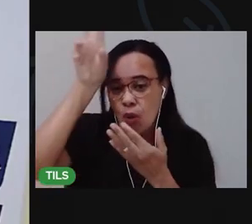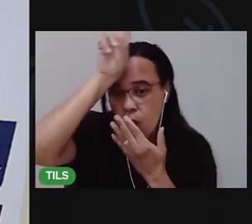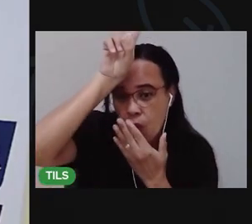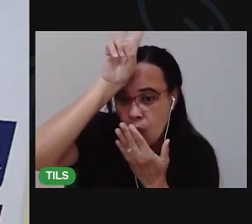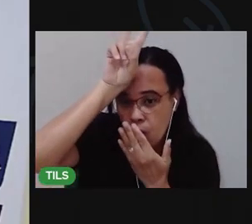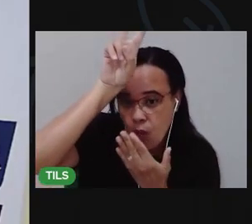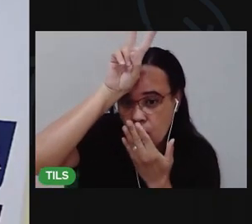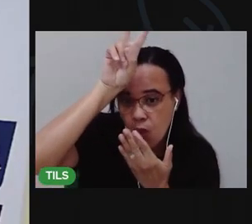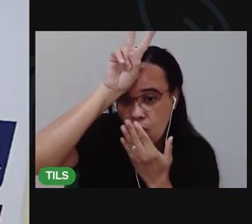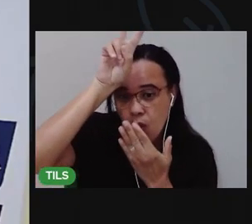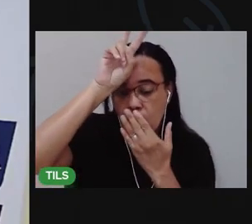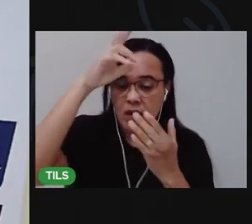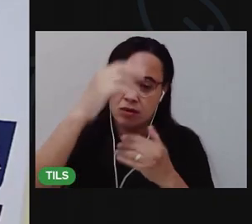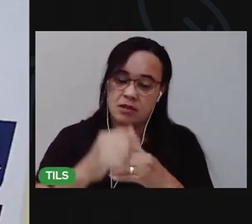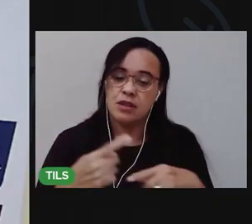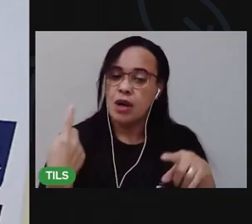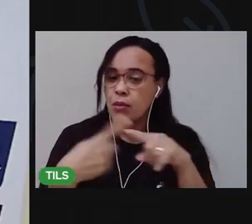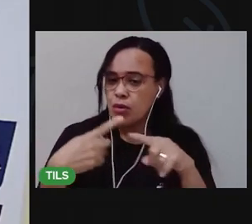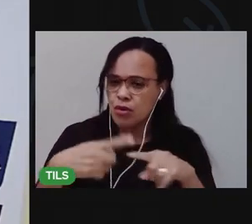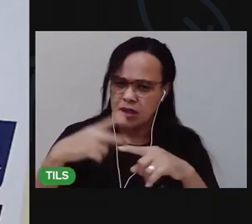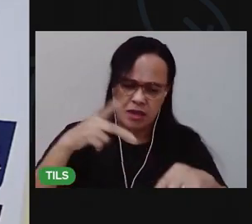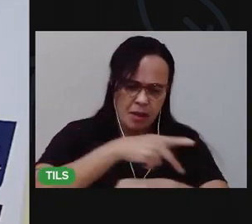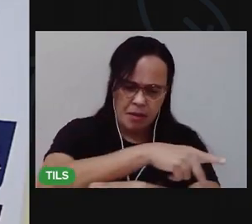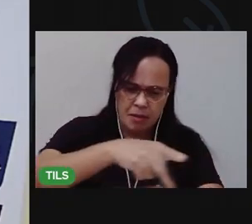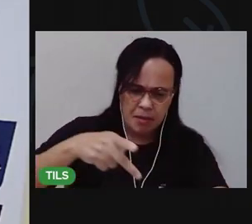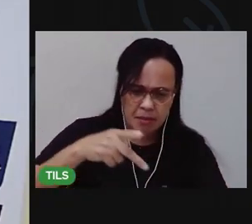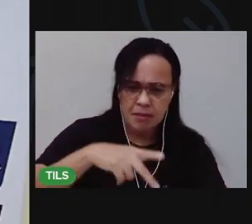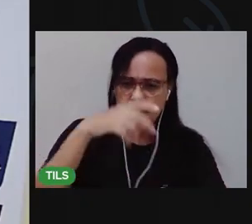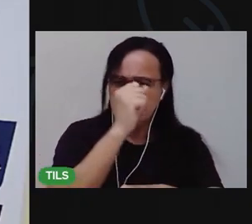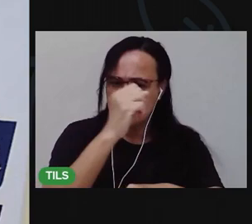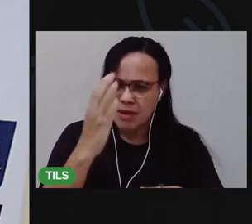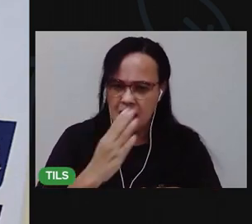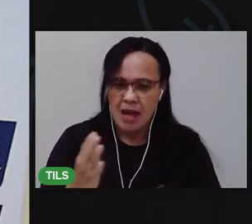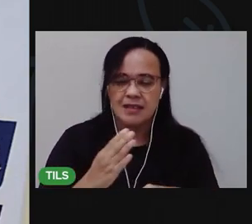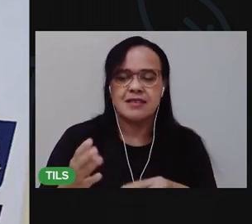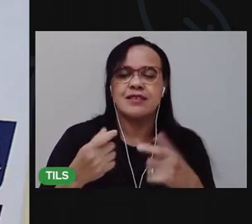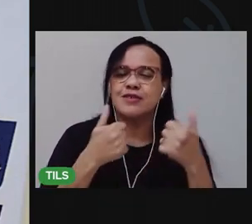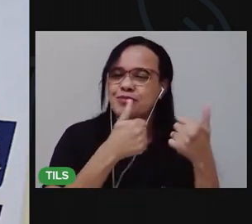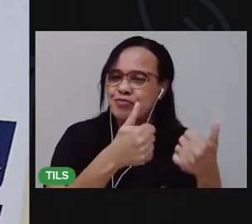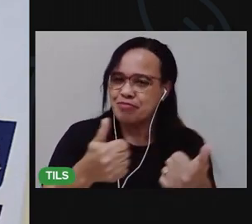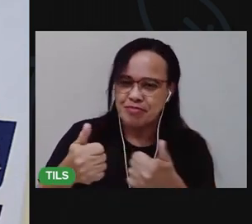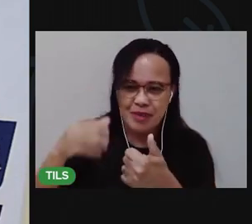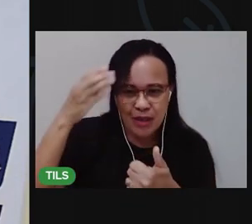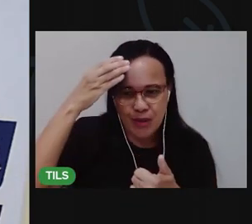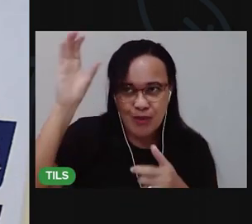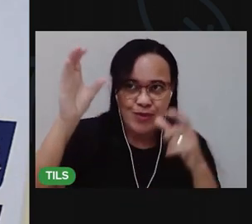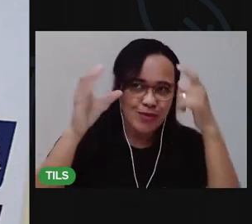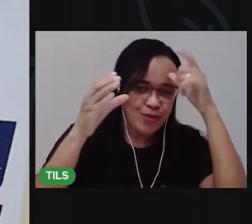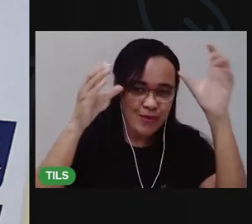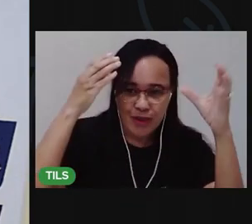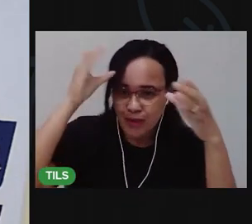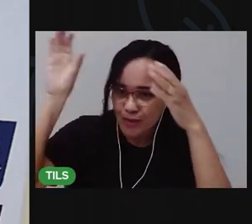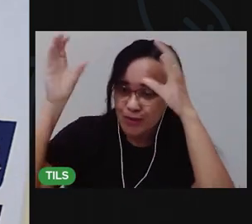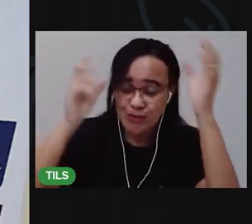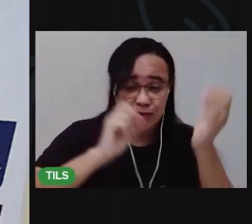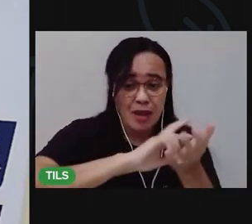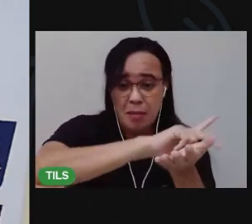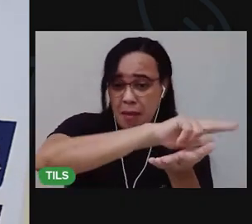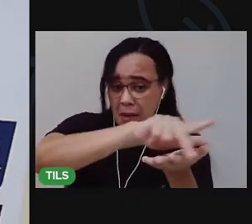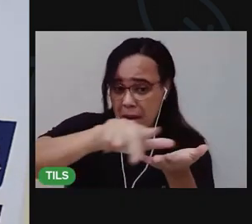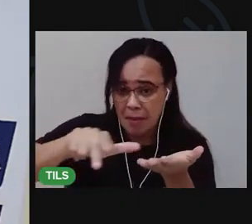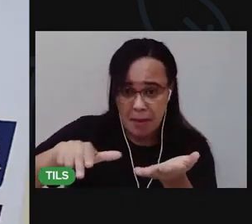com o Brasil um país rico em cultura que foi formado pela influência de diferentes povos. A gente vai ter aqui